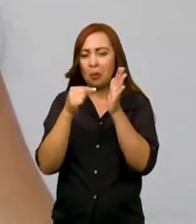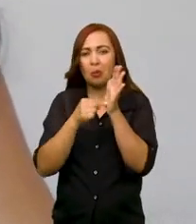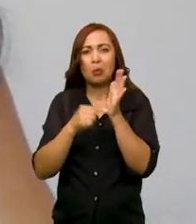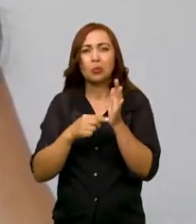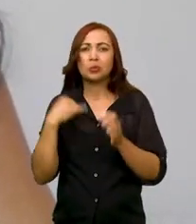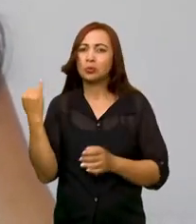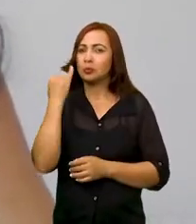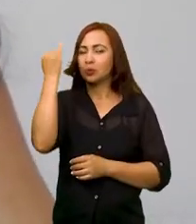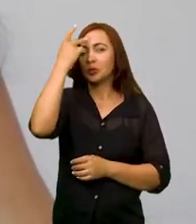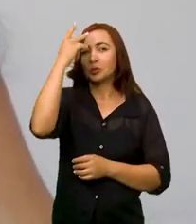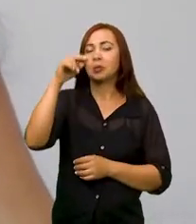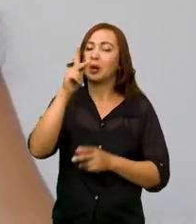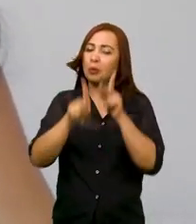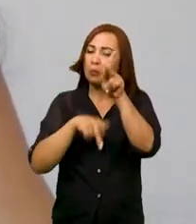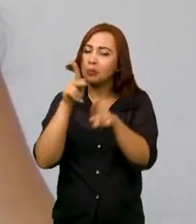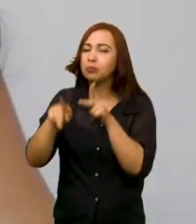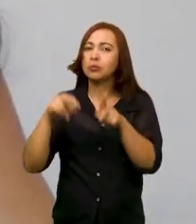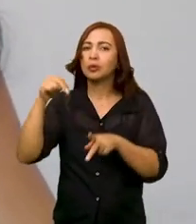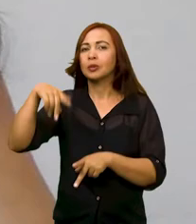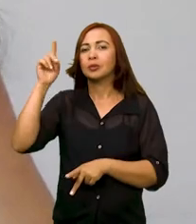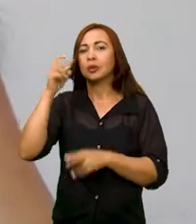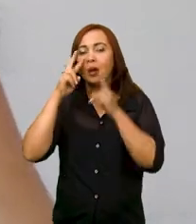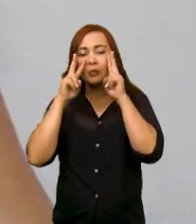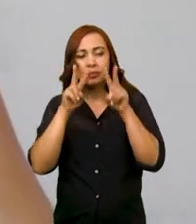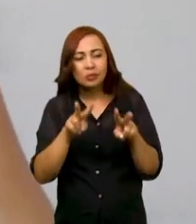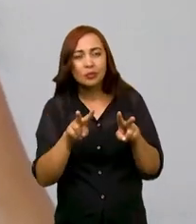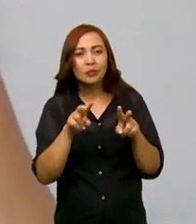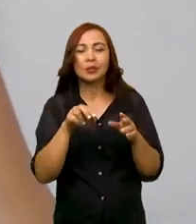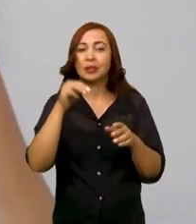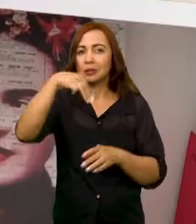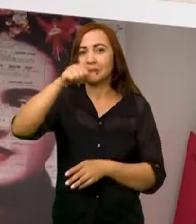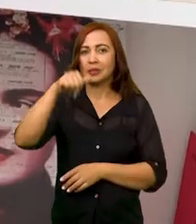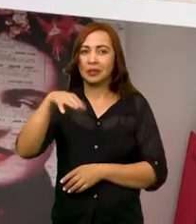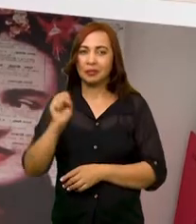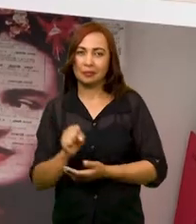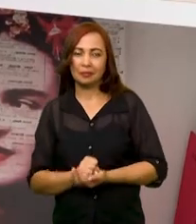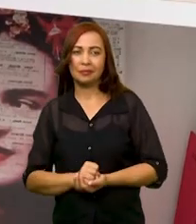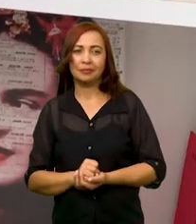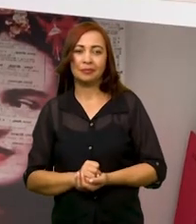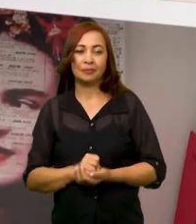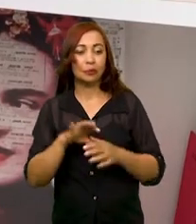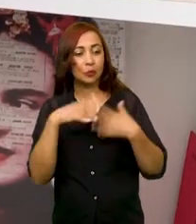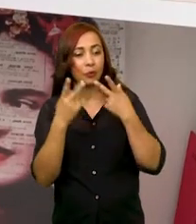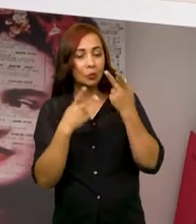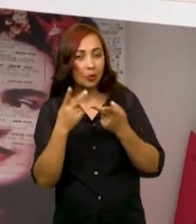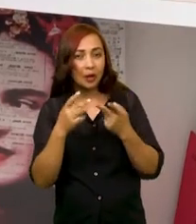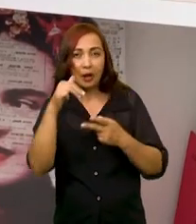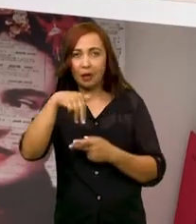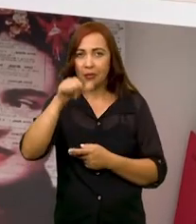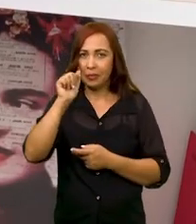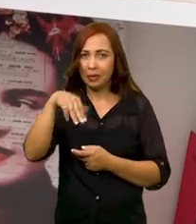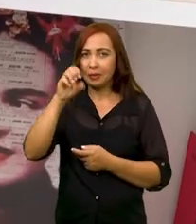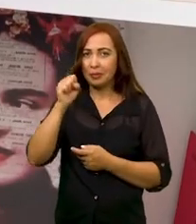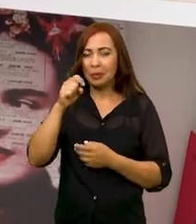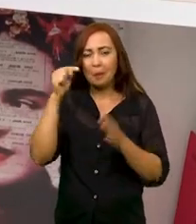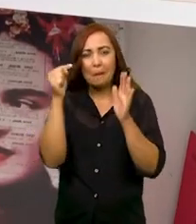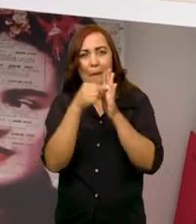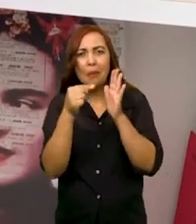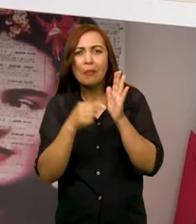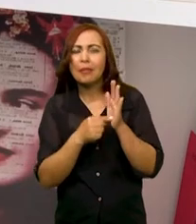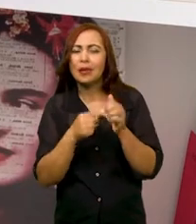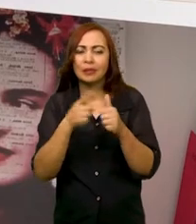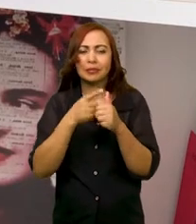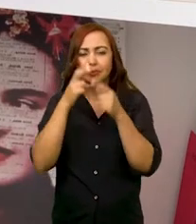fortes no povo nordestino e que a gente observou nesses memes. Ao se falar de memes, o primeiro ponto a se observar é que o